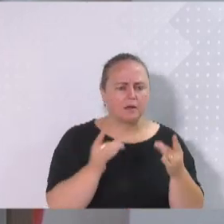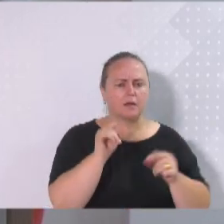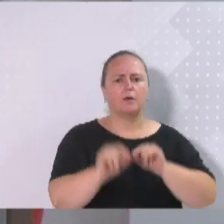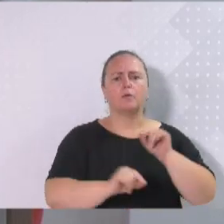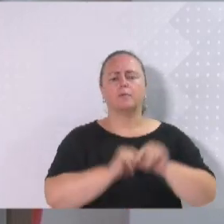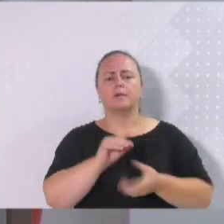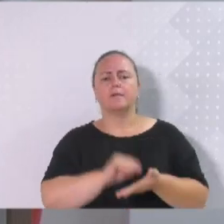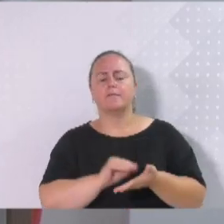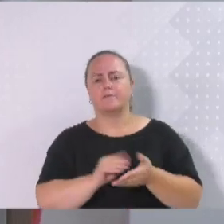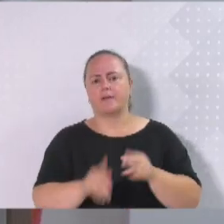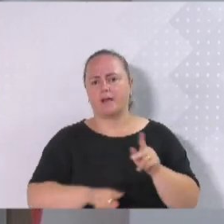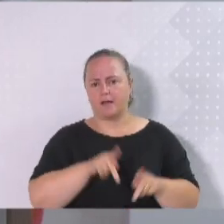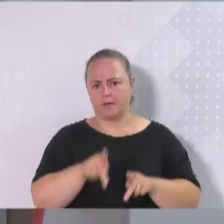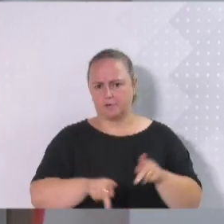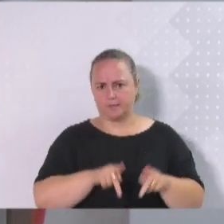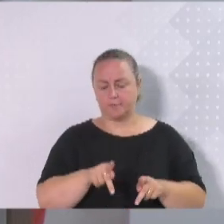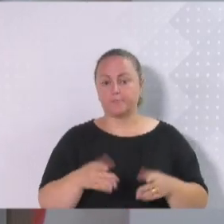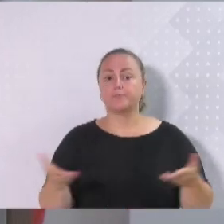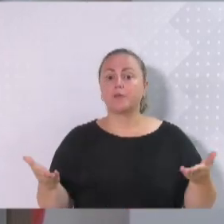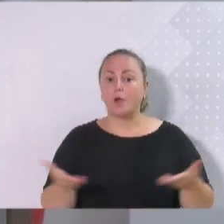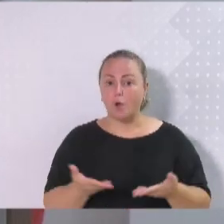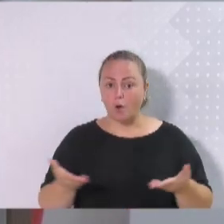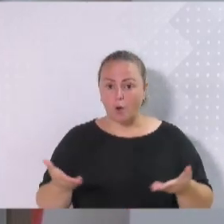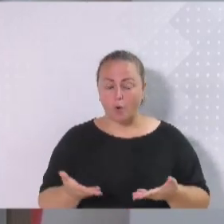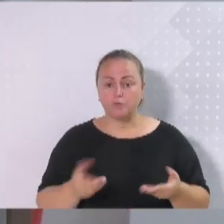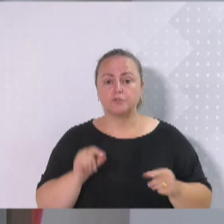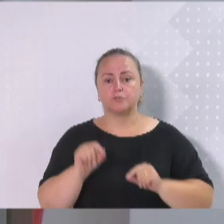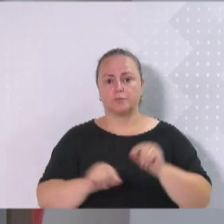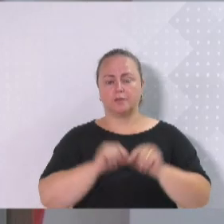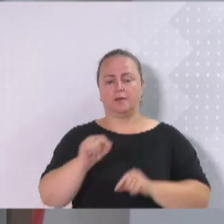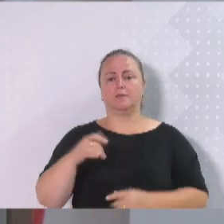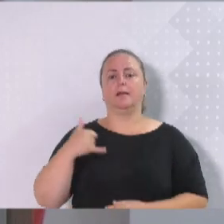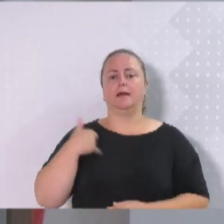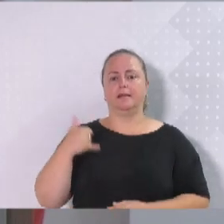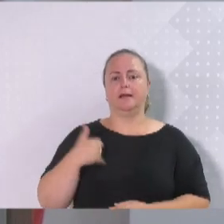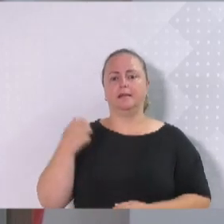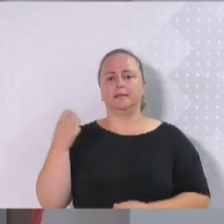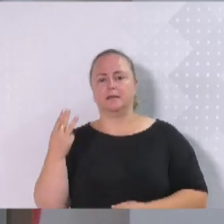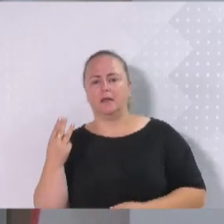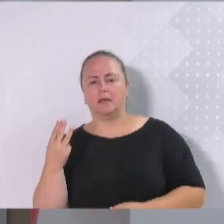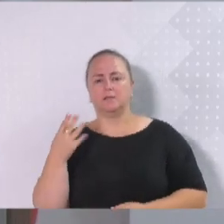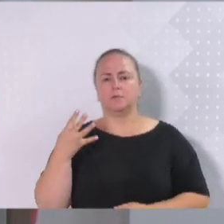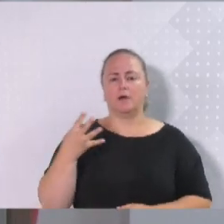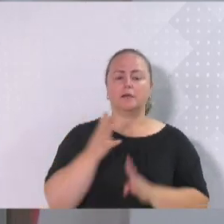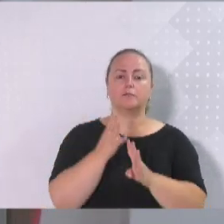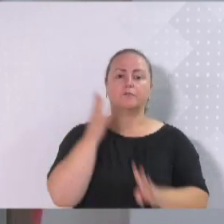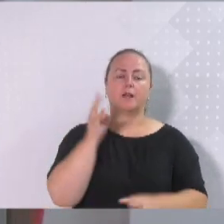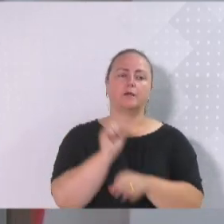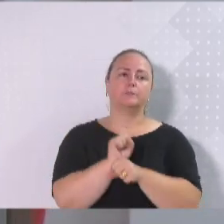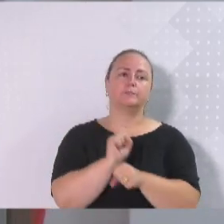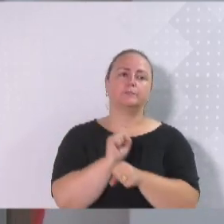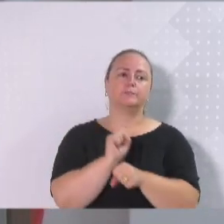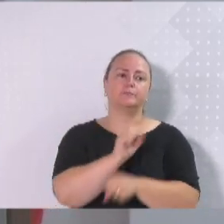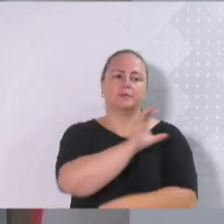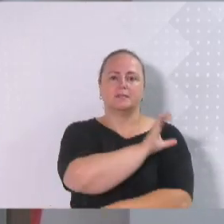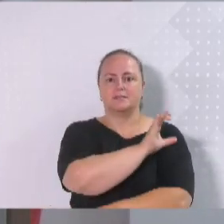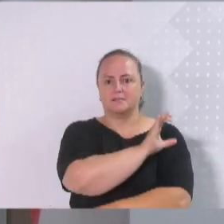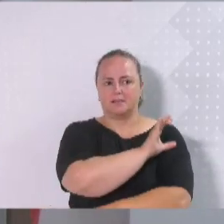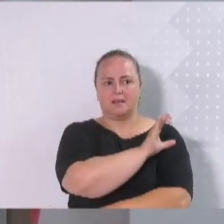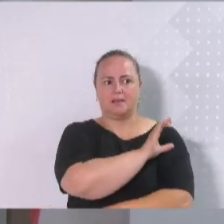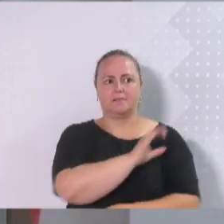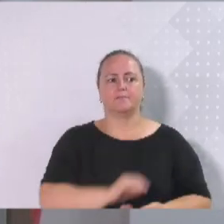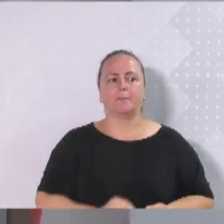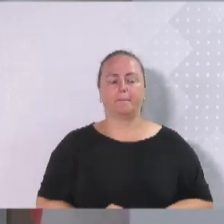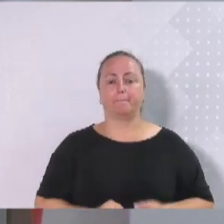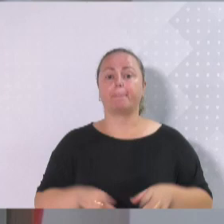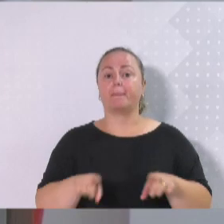mais de 1.500 crianças entre 3 e 4 anos na fila de espera por creche e outras milhares de crianças entre 4 e